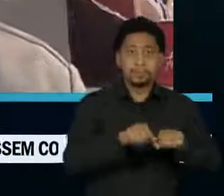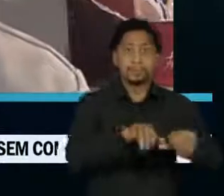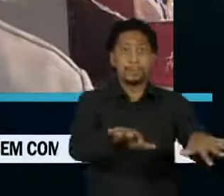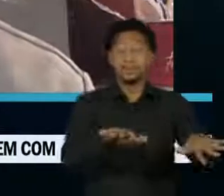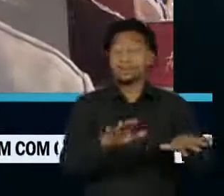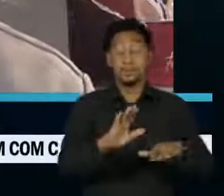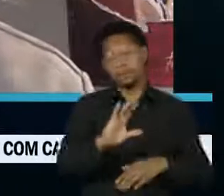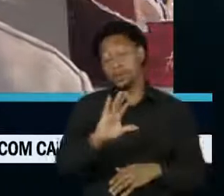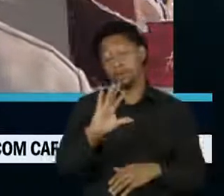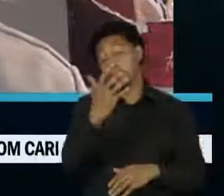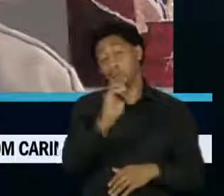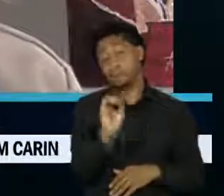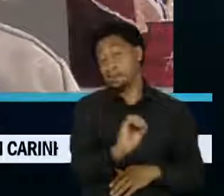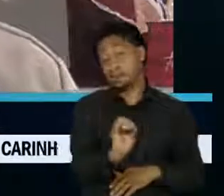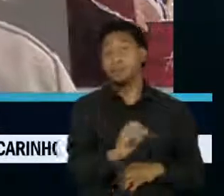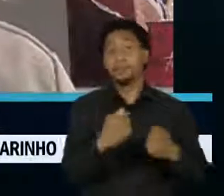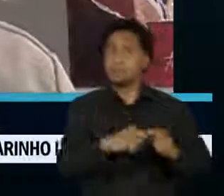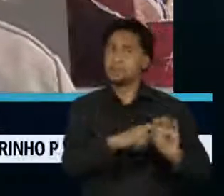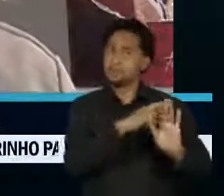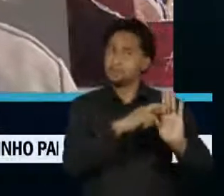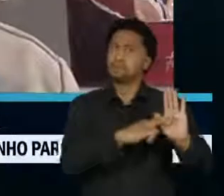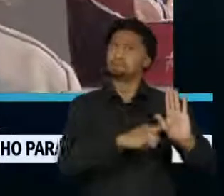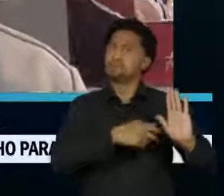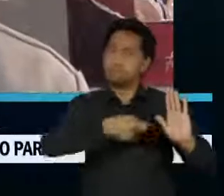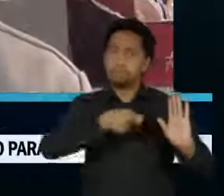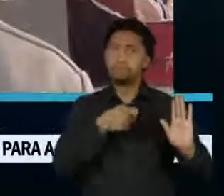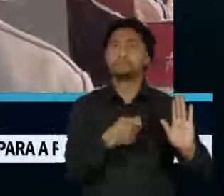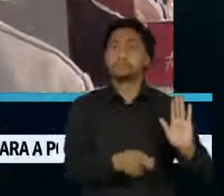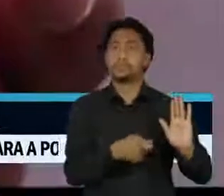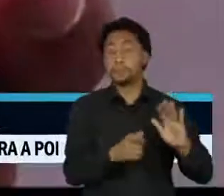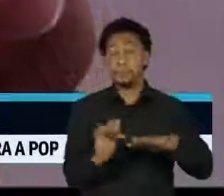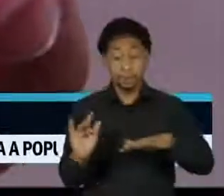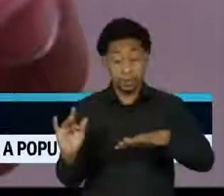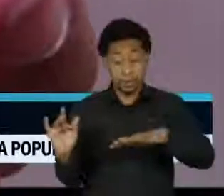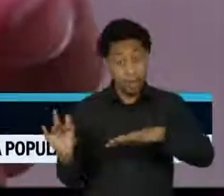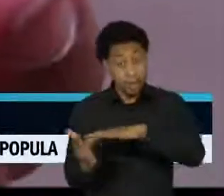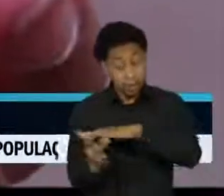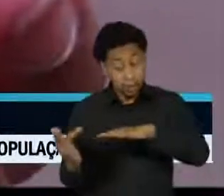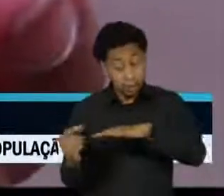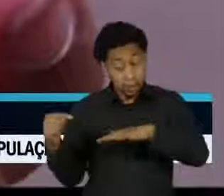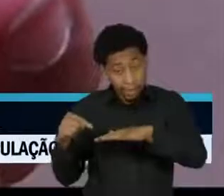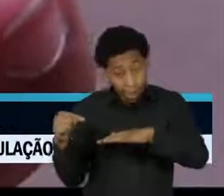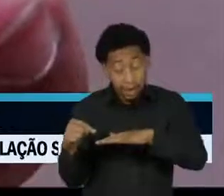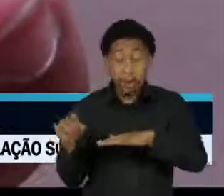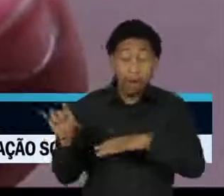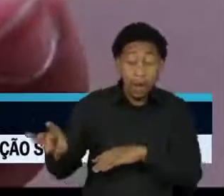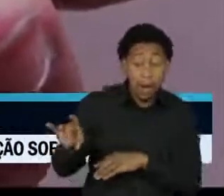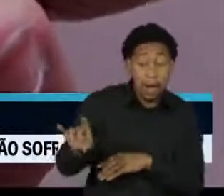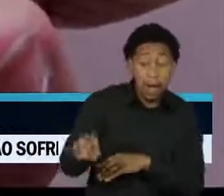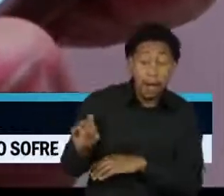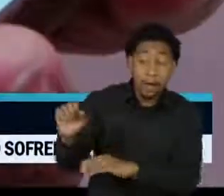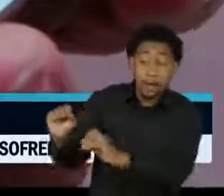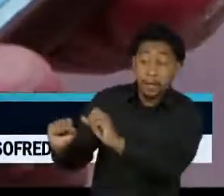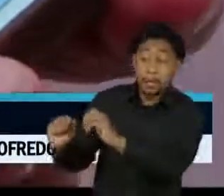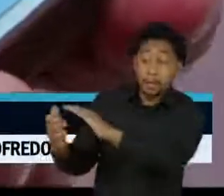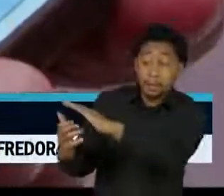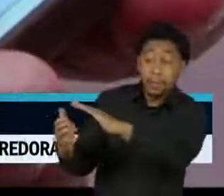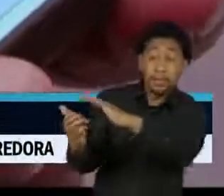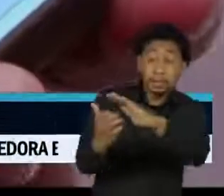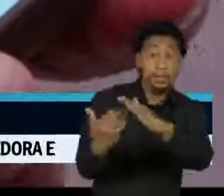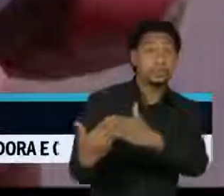regulamentação forte, é preciso colocar as redes sociais responsáveis, corresponsáveis pelo fenômeno da